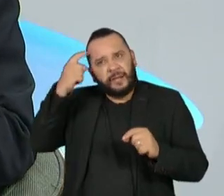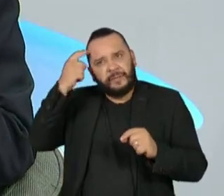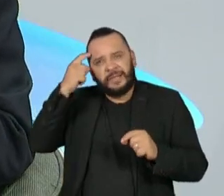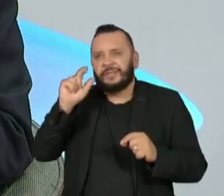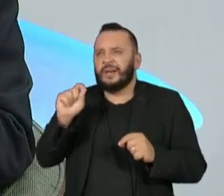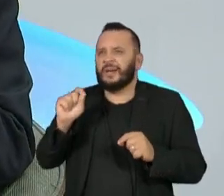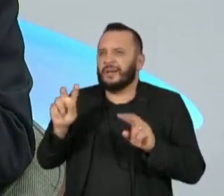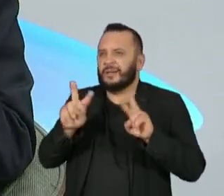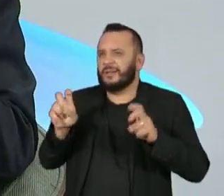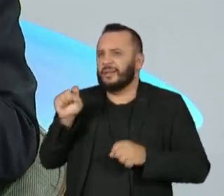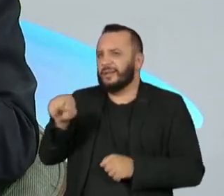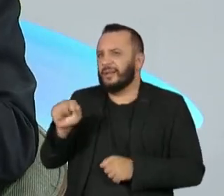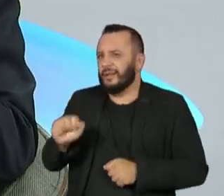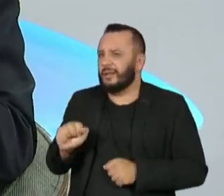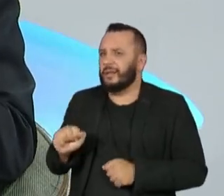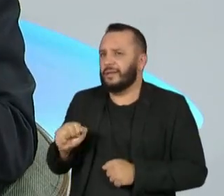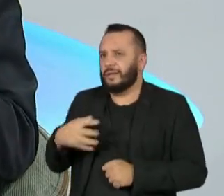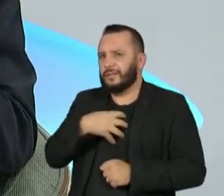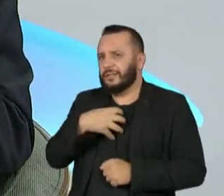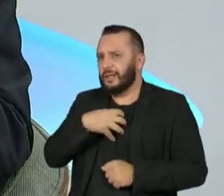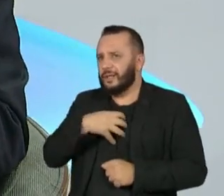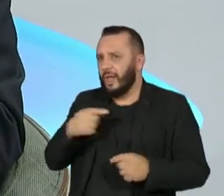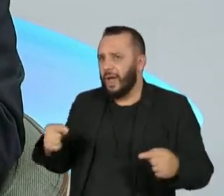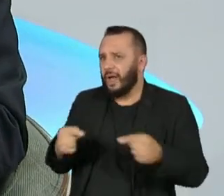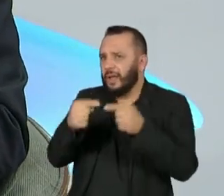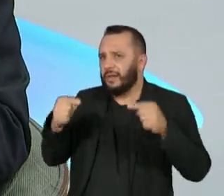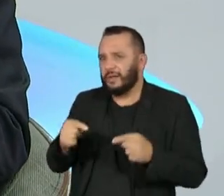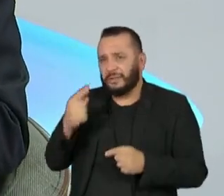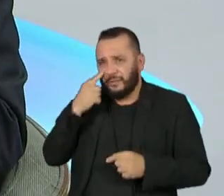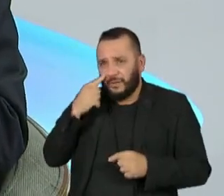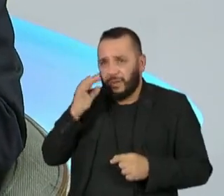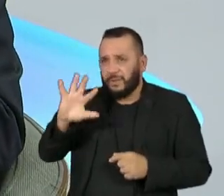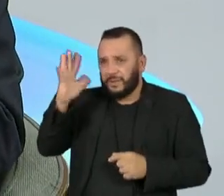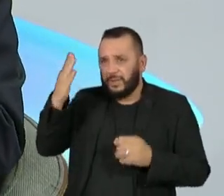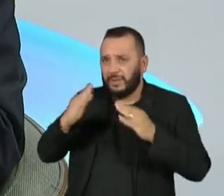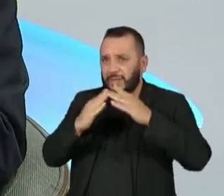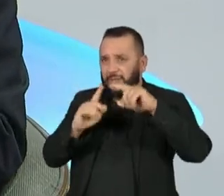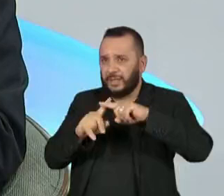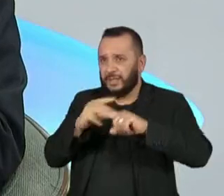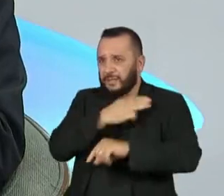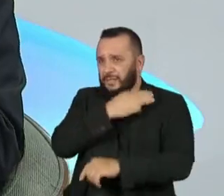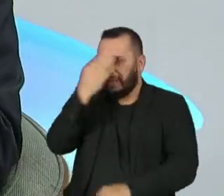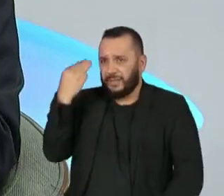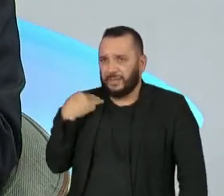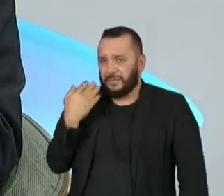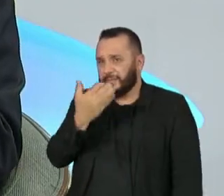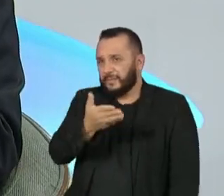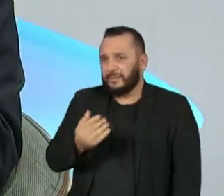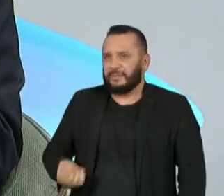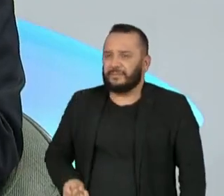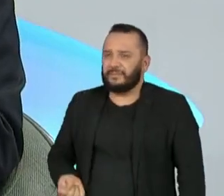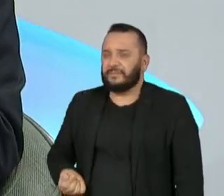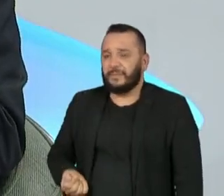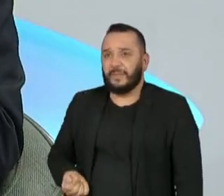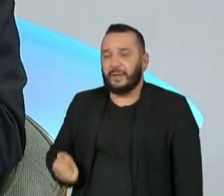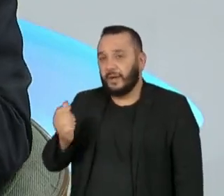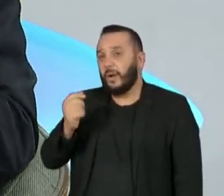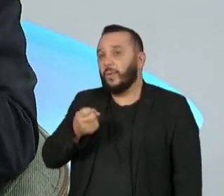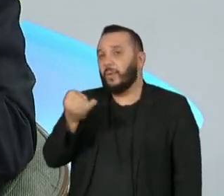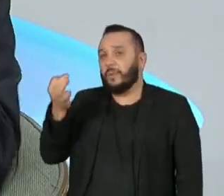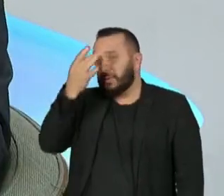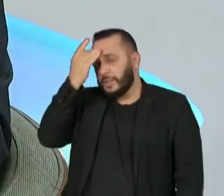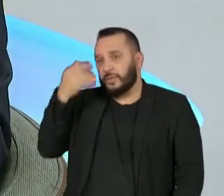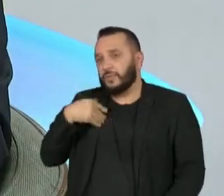de maneira adequada. E a Aparecida rompeu ali um pacto com o bolsonarismo. O